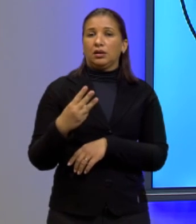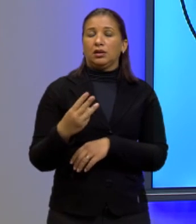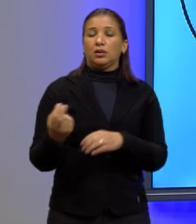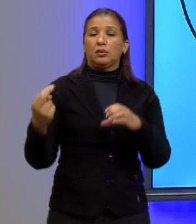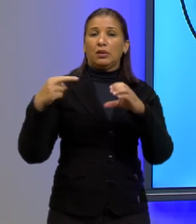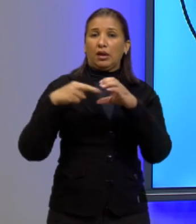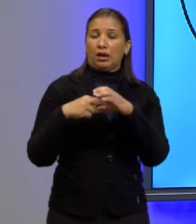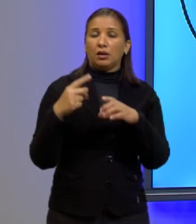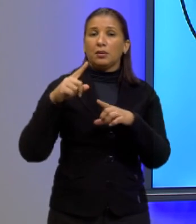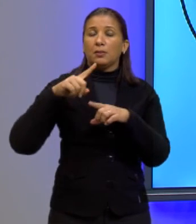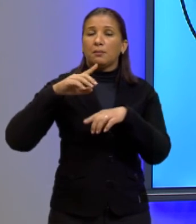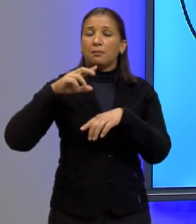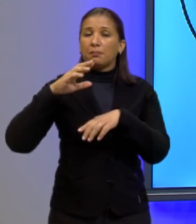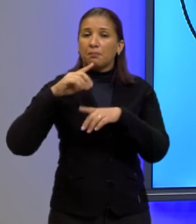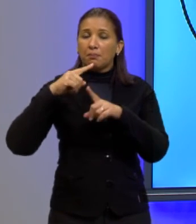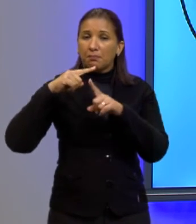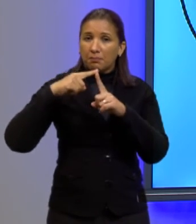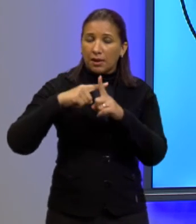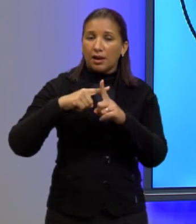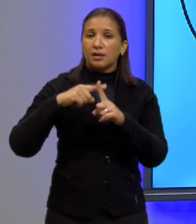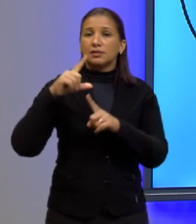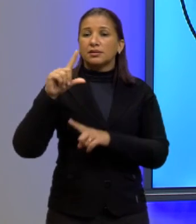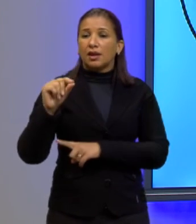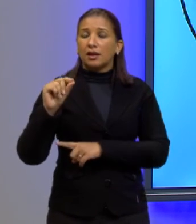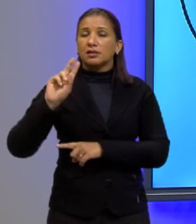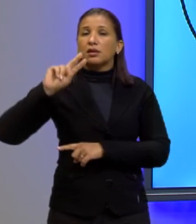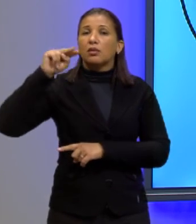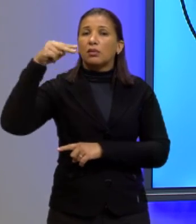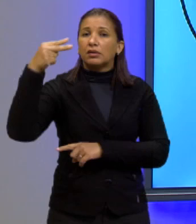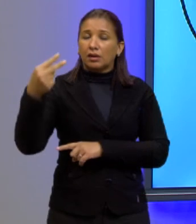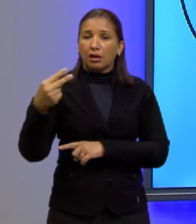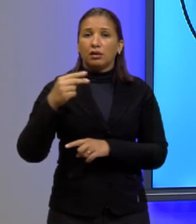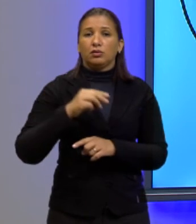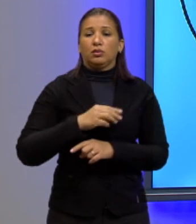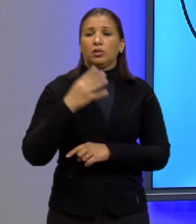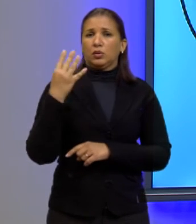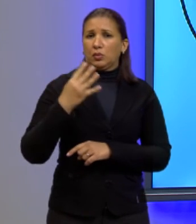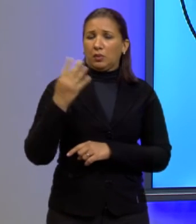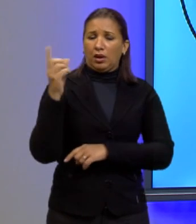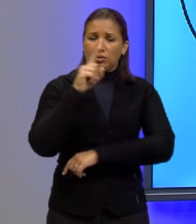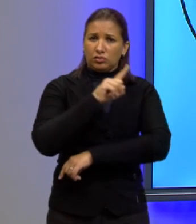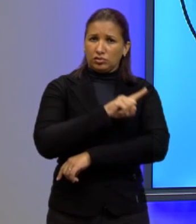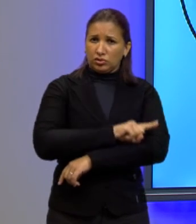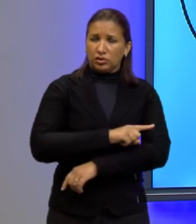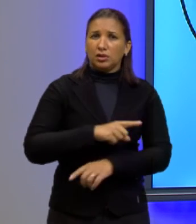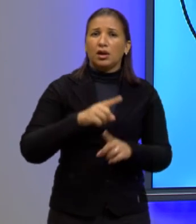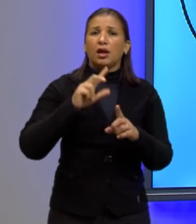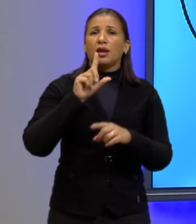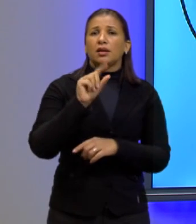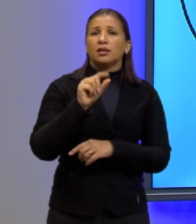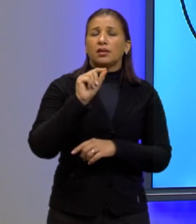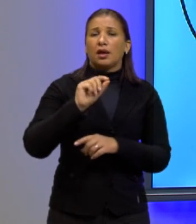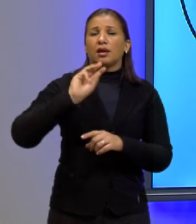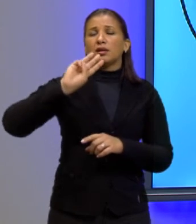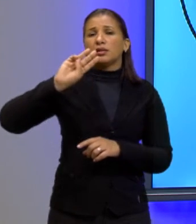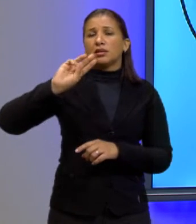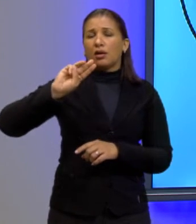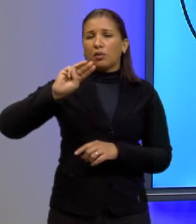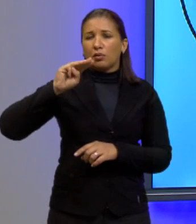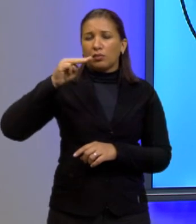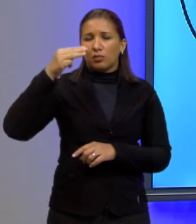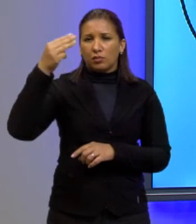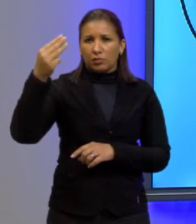mais 10 ao quadrado e aí no quarto dia 10 elevado ao cubo